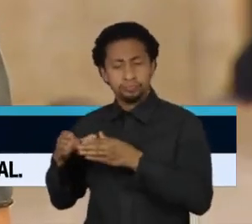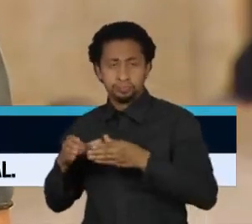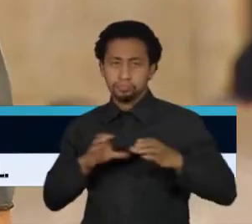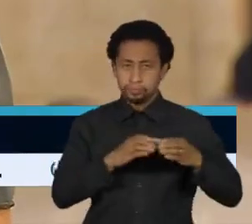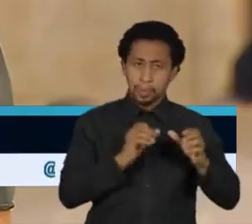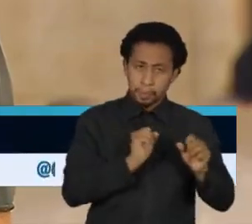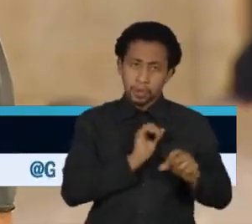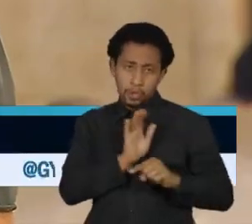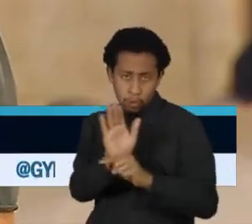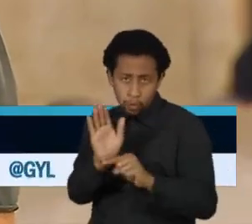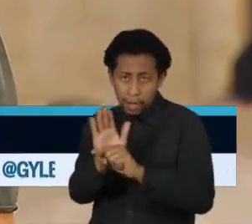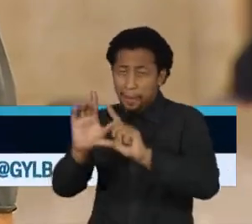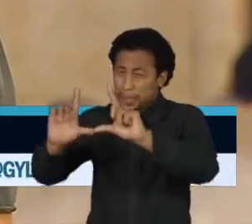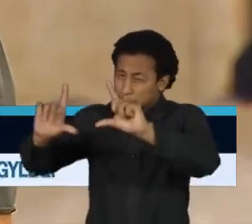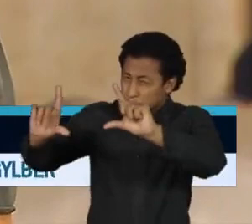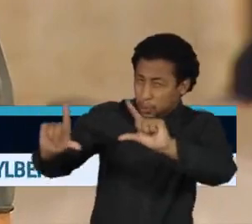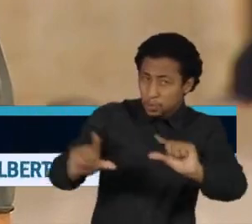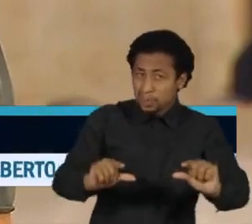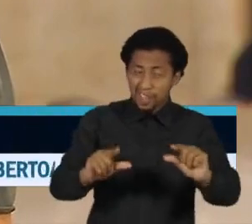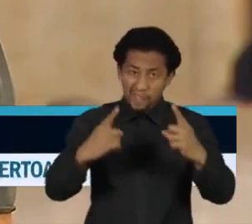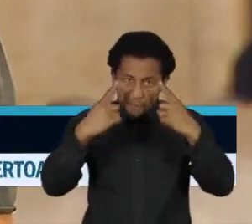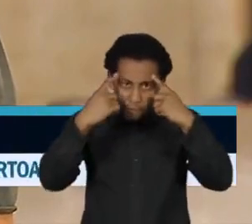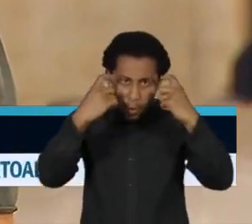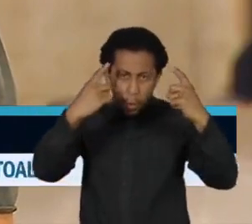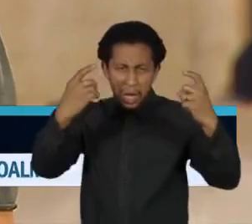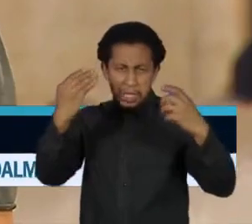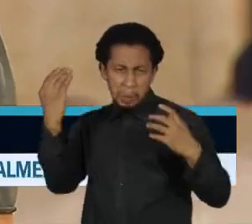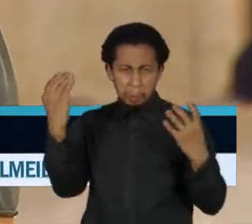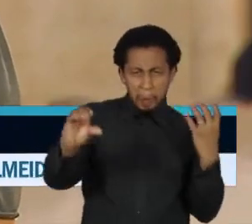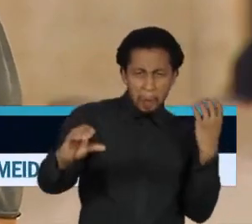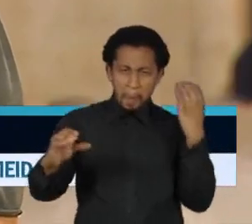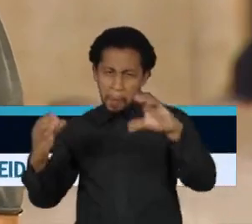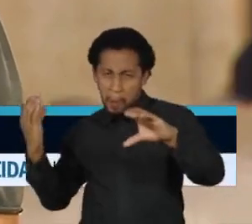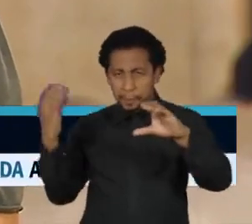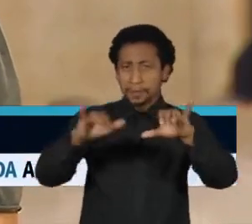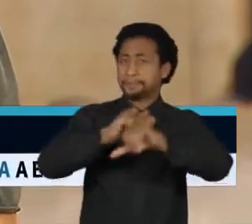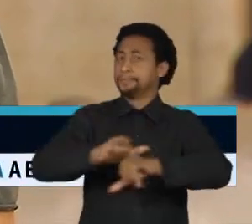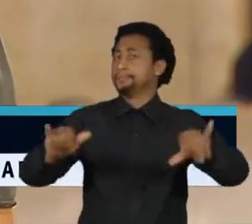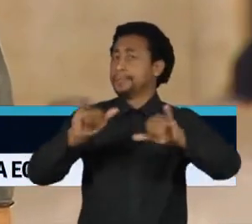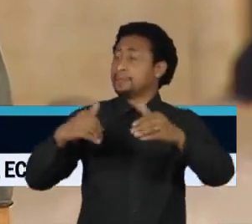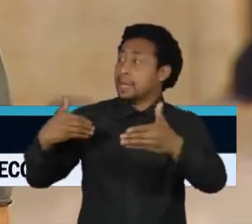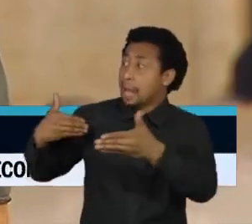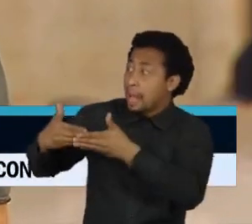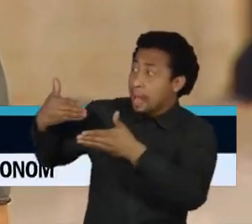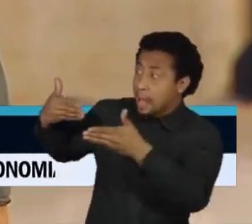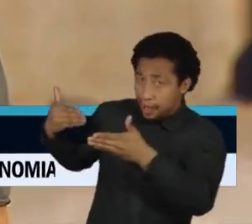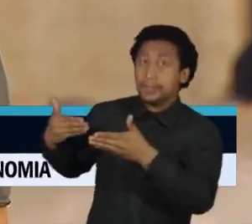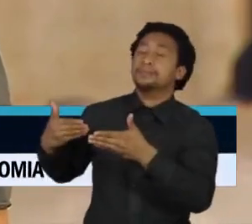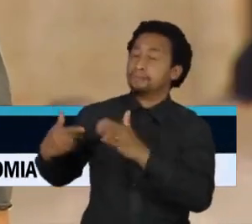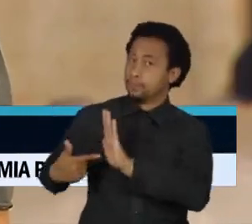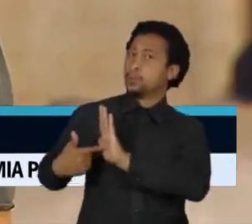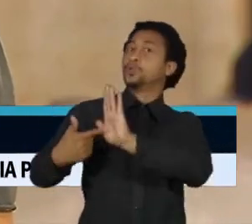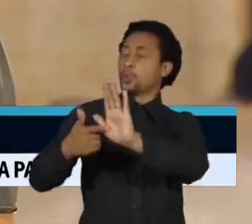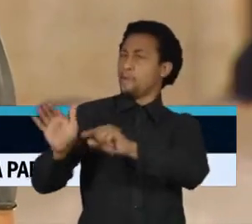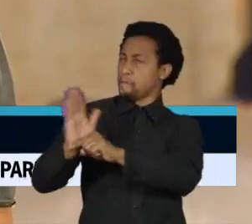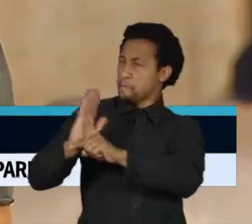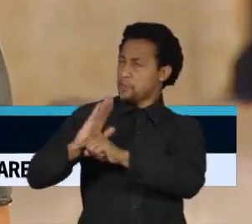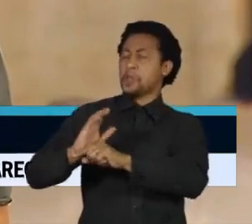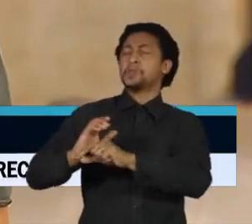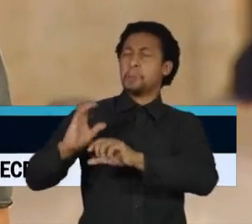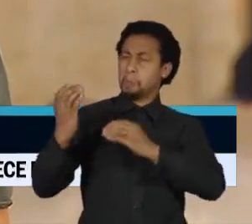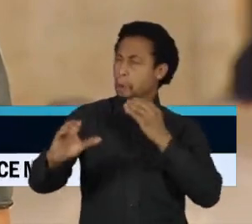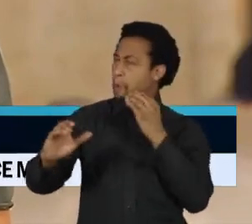reduzir a agressividade das peças publicitárias, já que os últimos dias foram marcados por um aumento